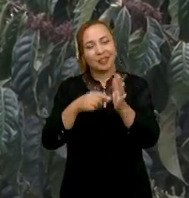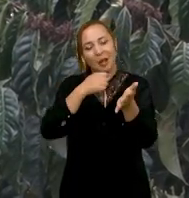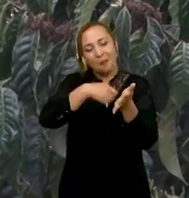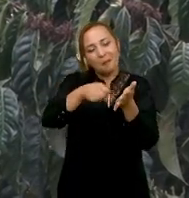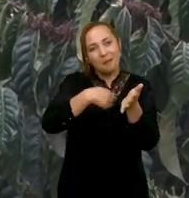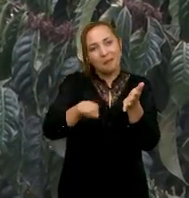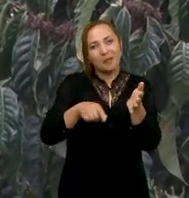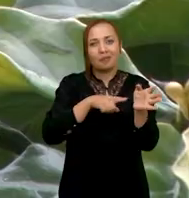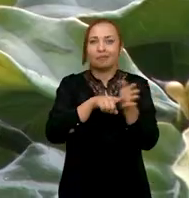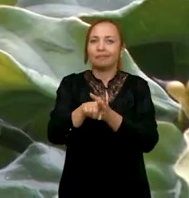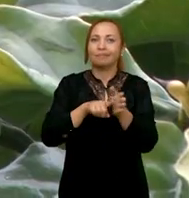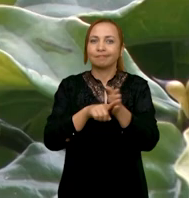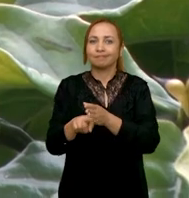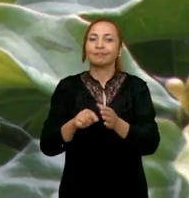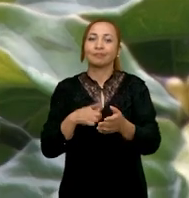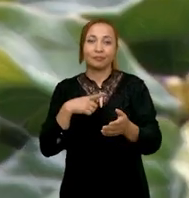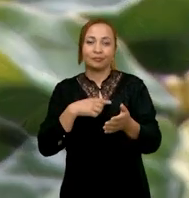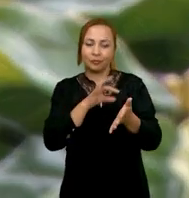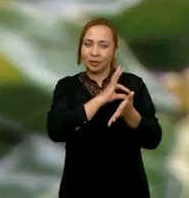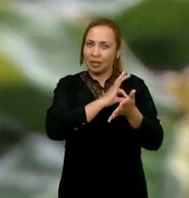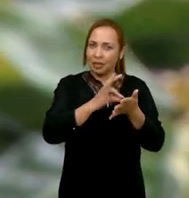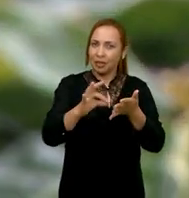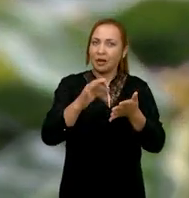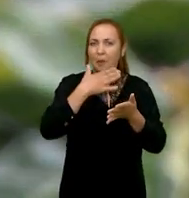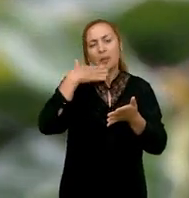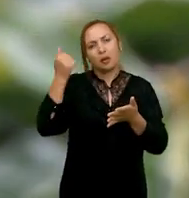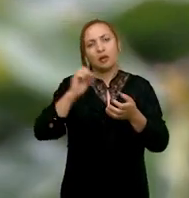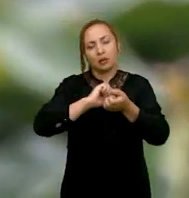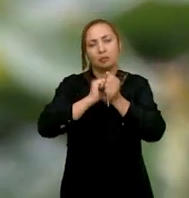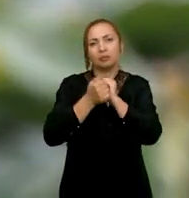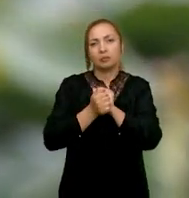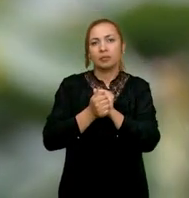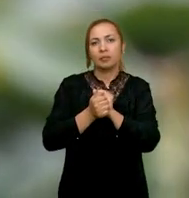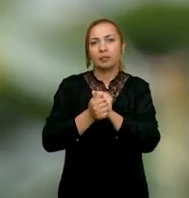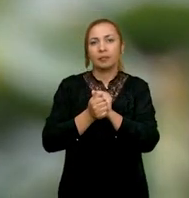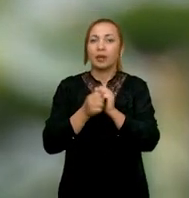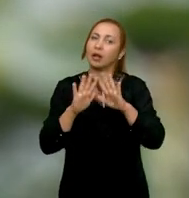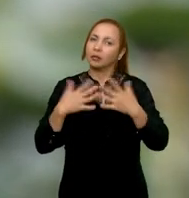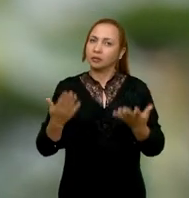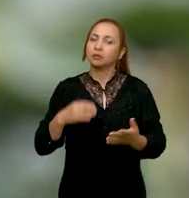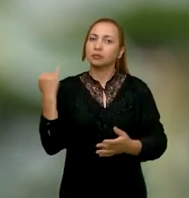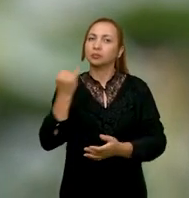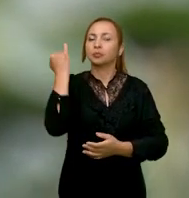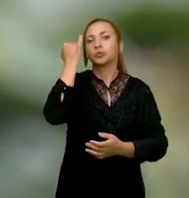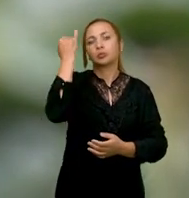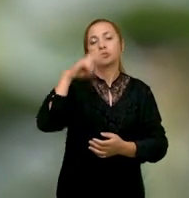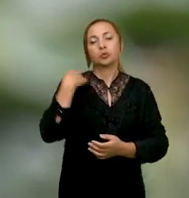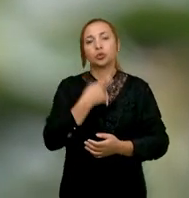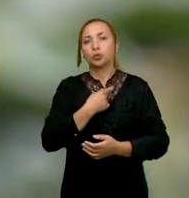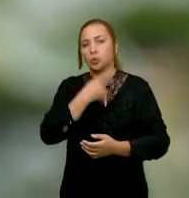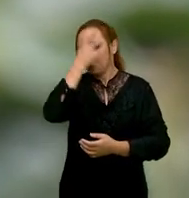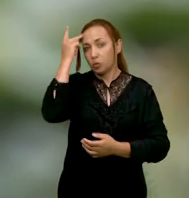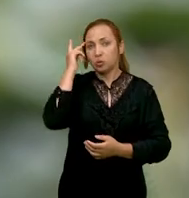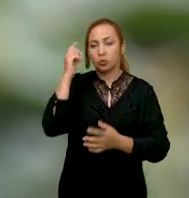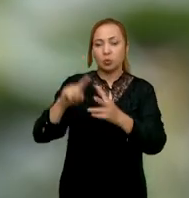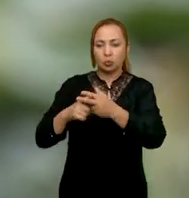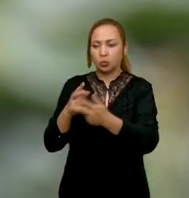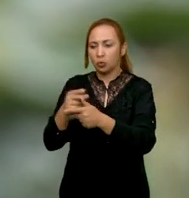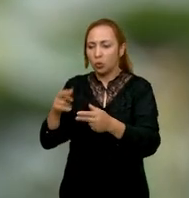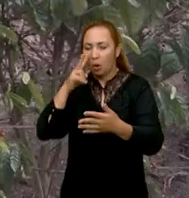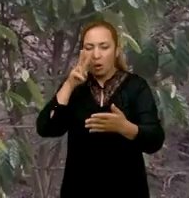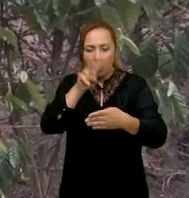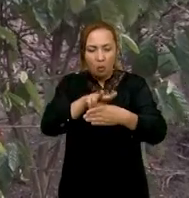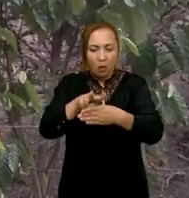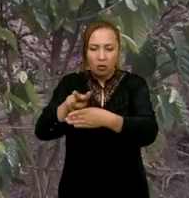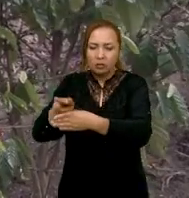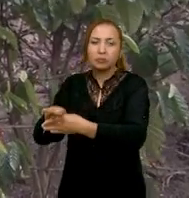papel das pesquisas. Claro que vai ter aquelas linhagens que melhor vão se adaptar, Daí é a importância da gente, como produtor, observar, né?